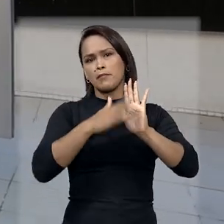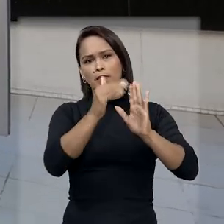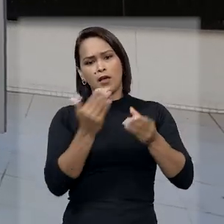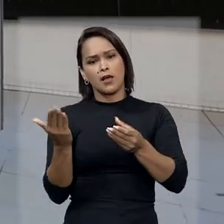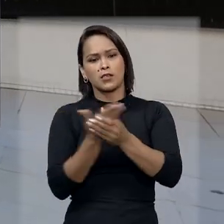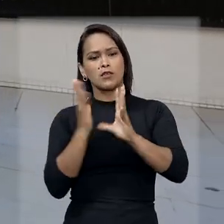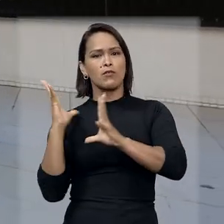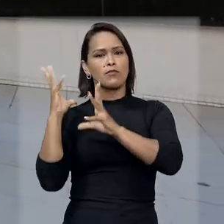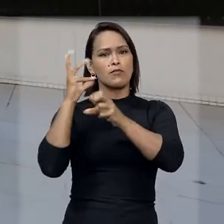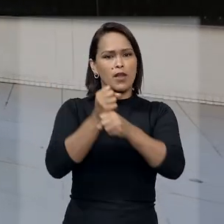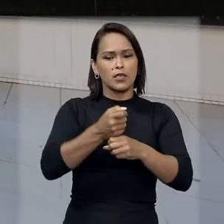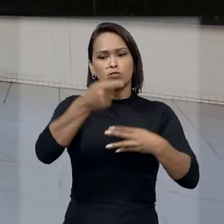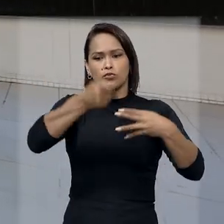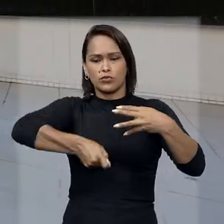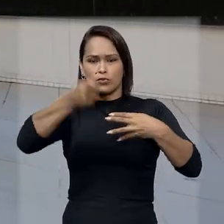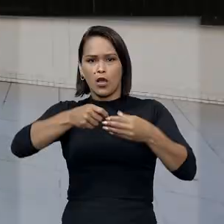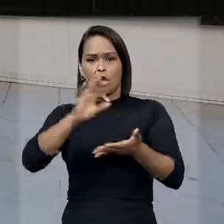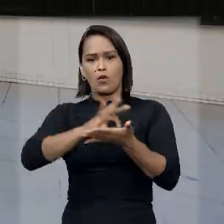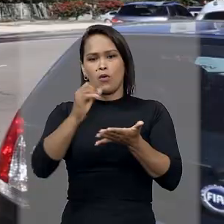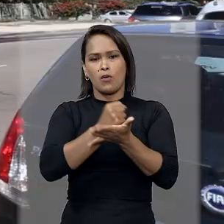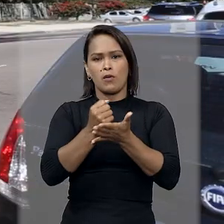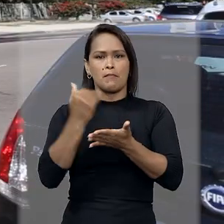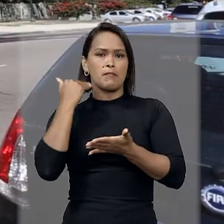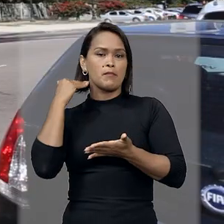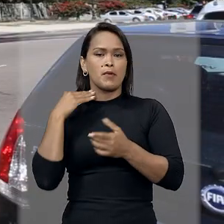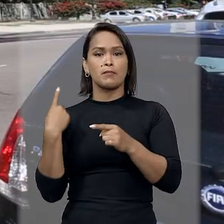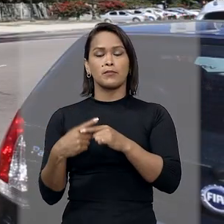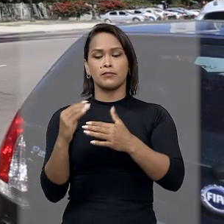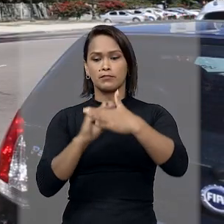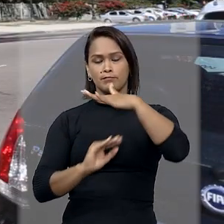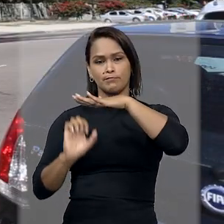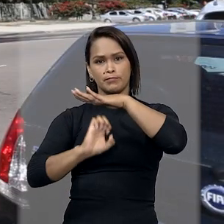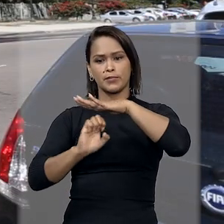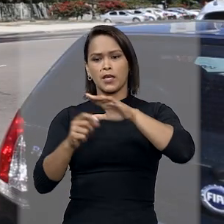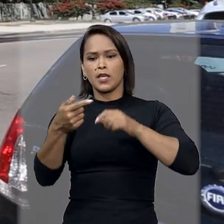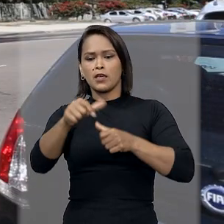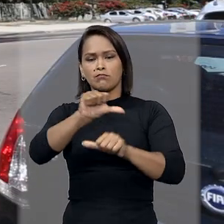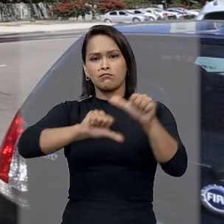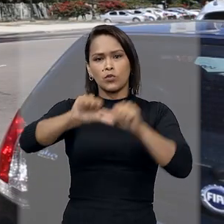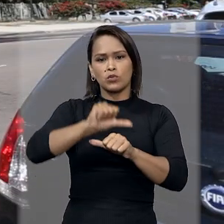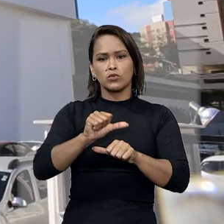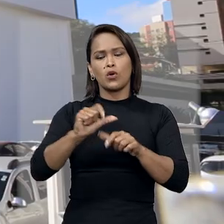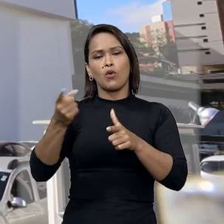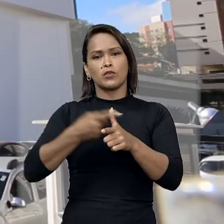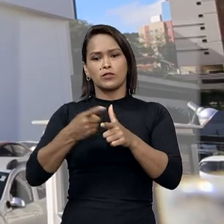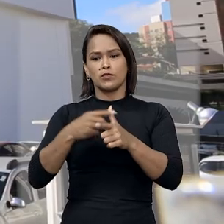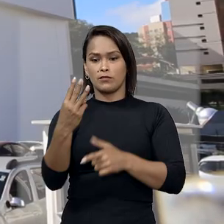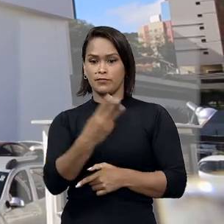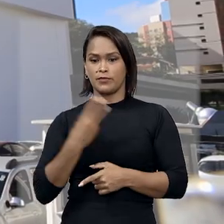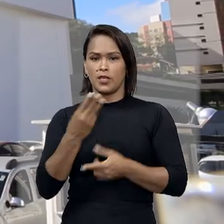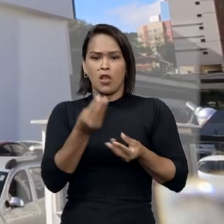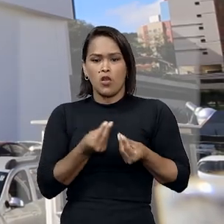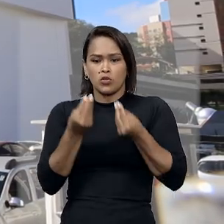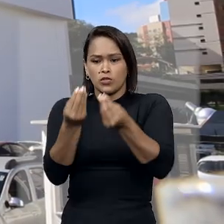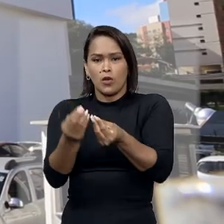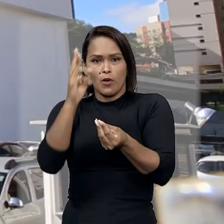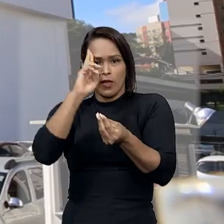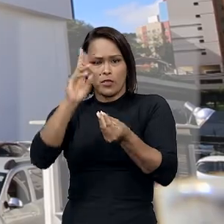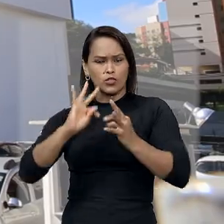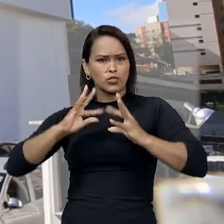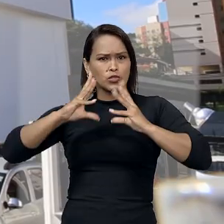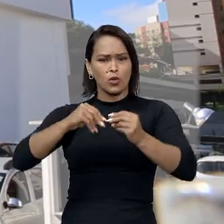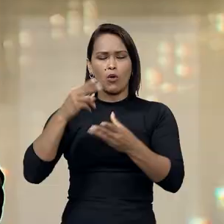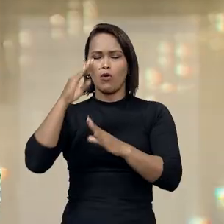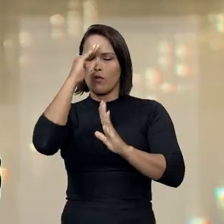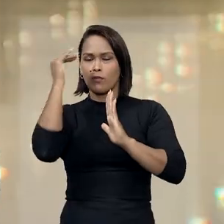revisional de contrato bancário. Uma empresa que transferiu a dívida a terceiros, entregando toda a responsabilidade pela